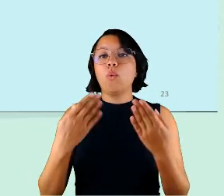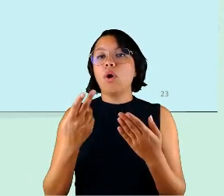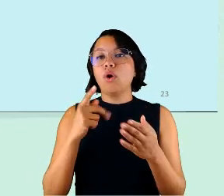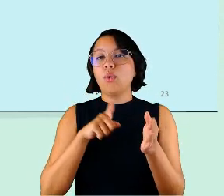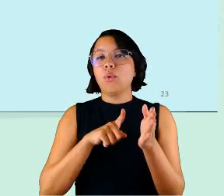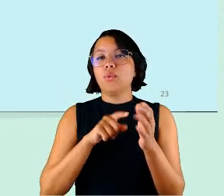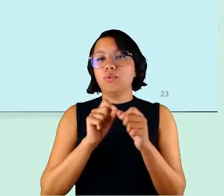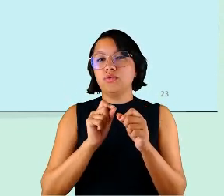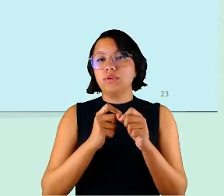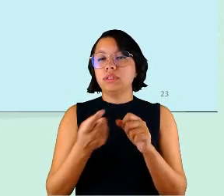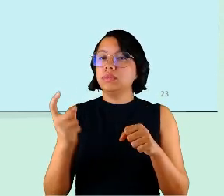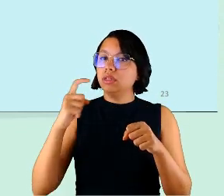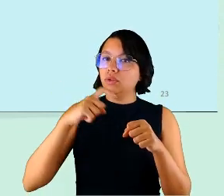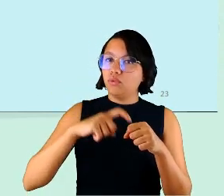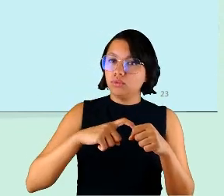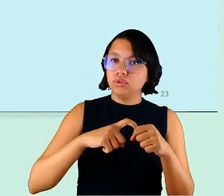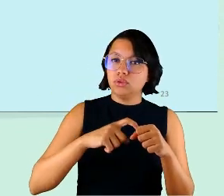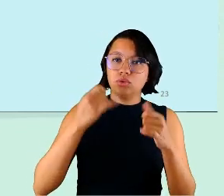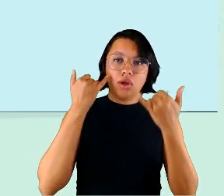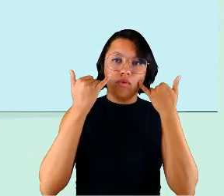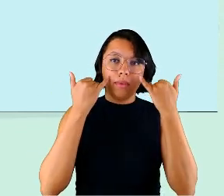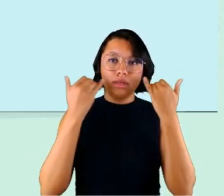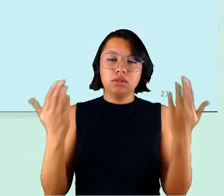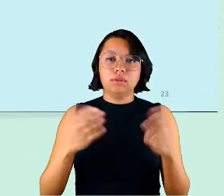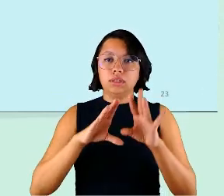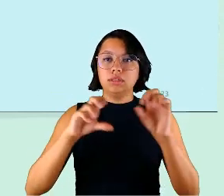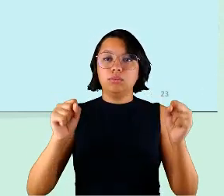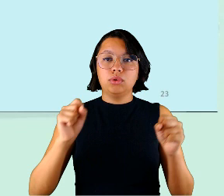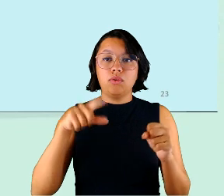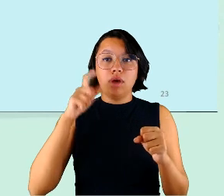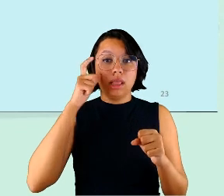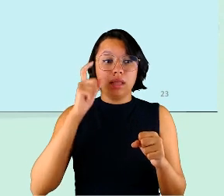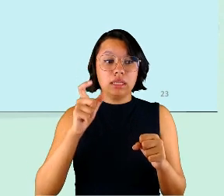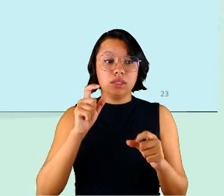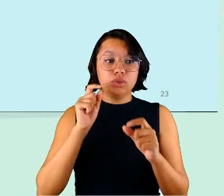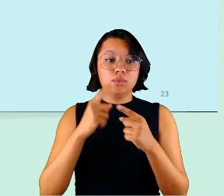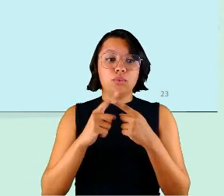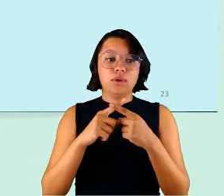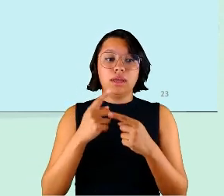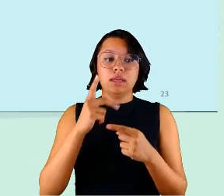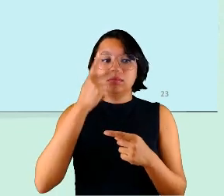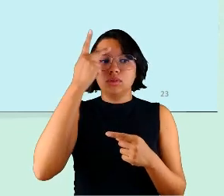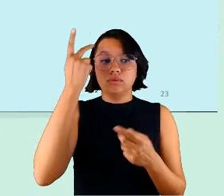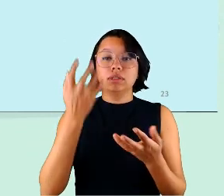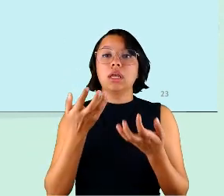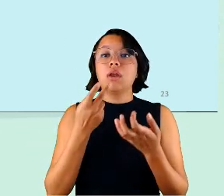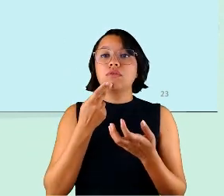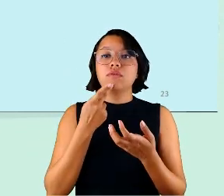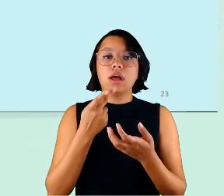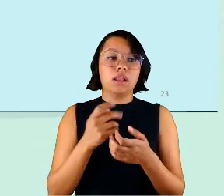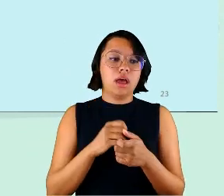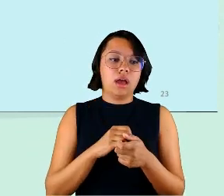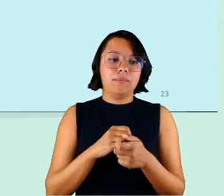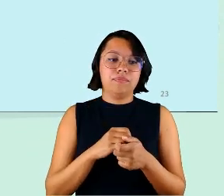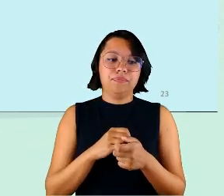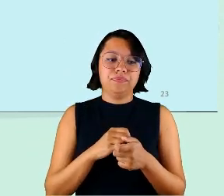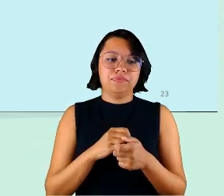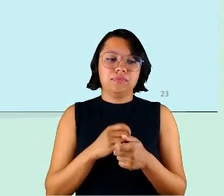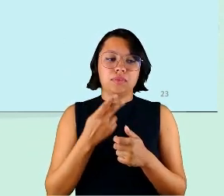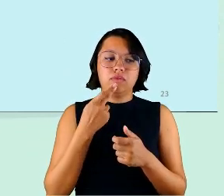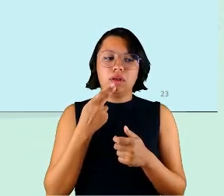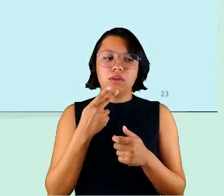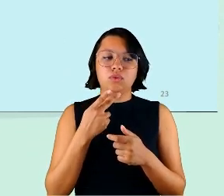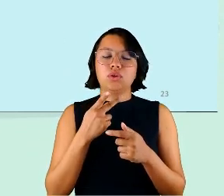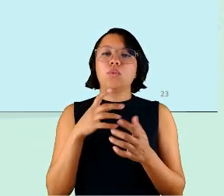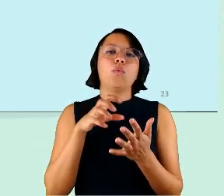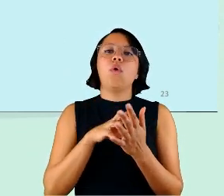fizemos a devolutiva dos dados para esse tribunal foi muito interessante o que as pessoas pediram para falar inclusive dizendo que o órgão